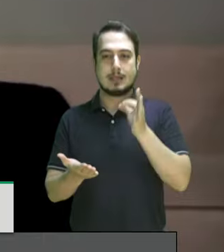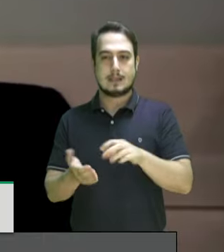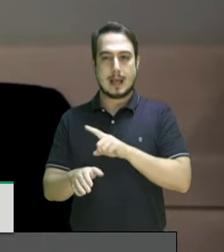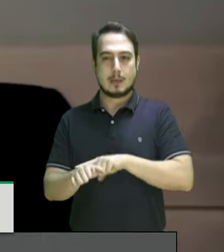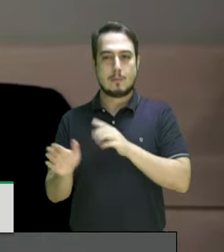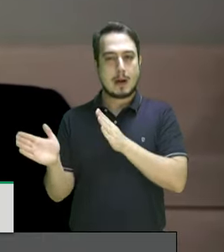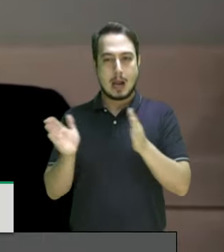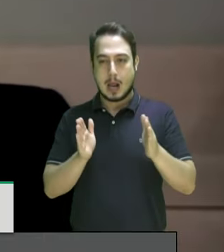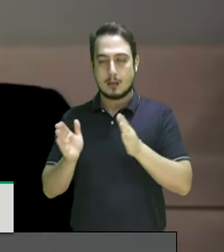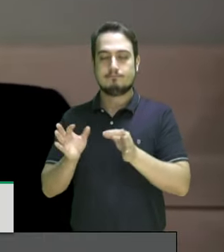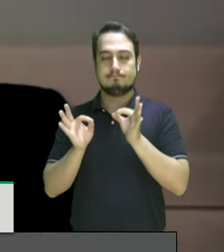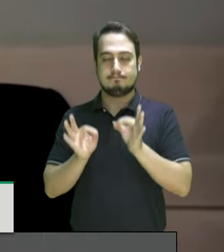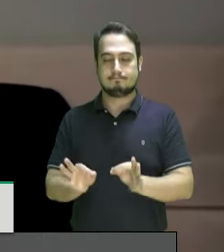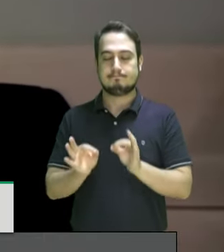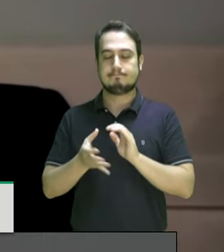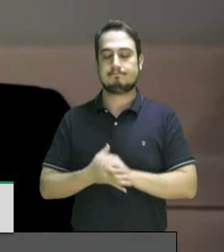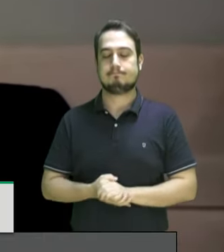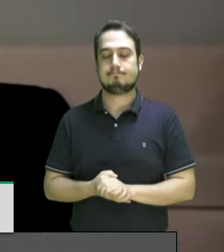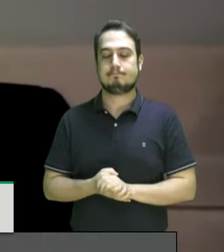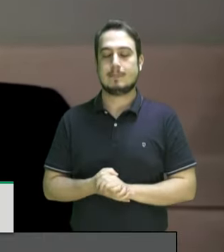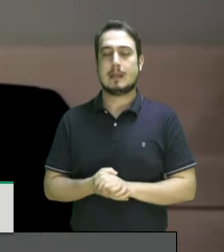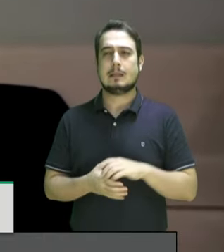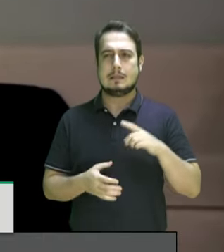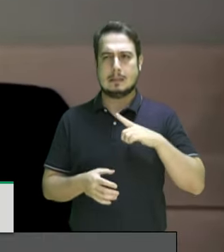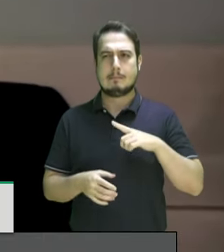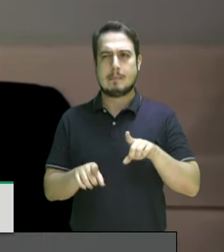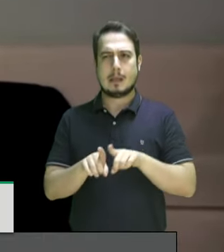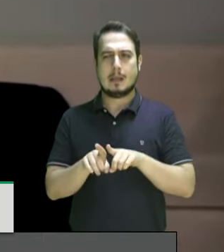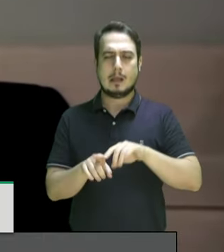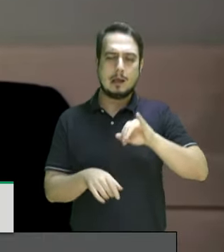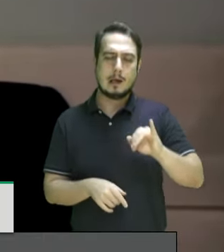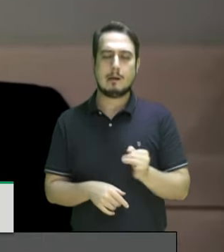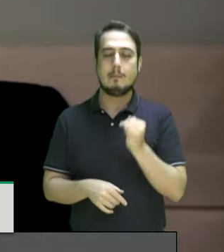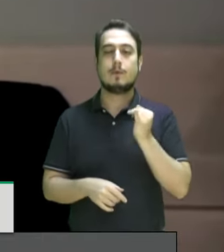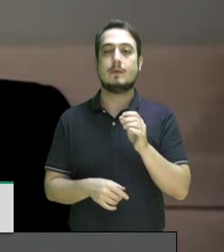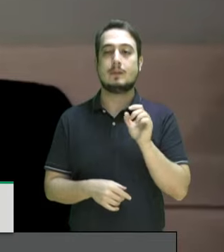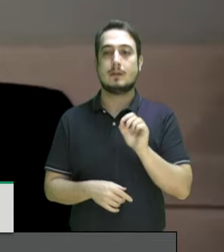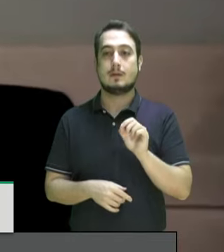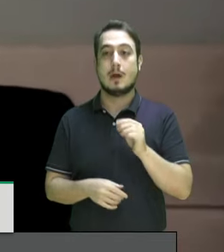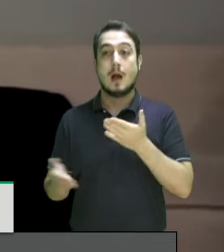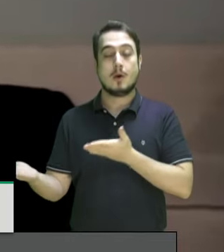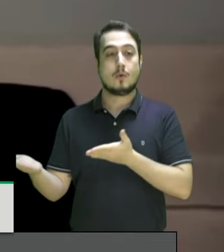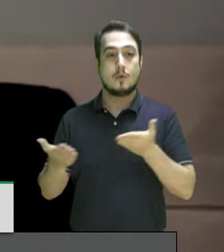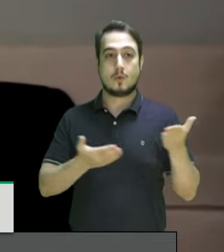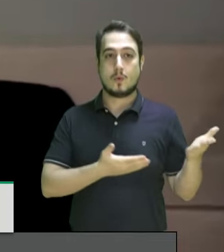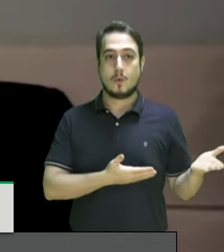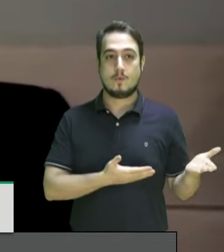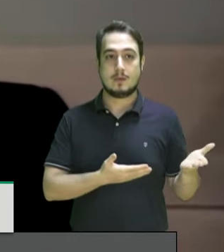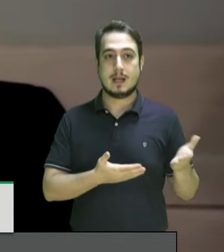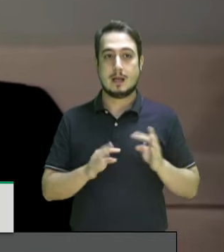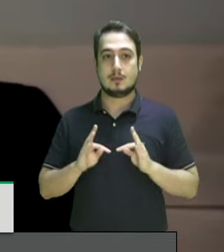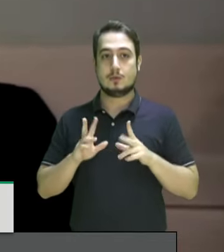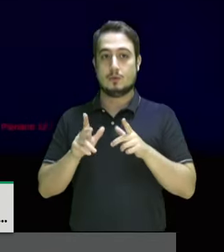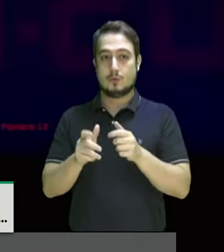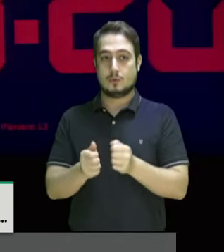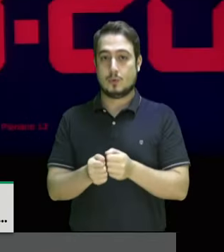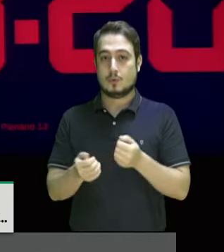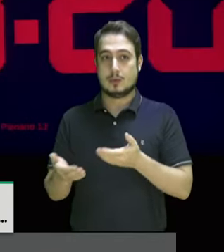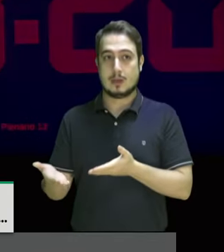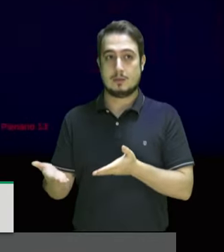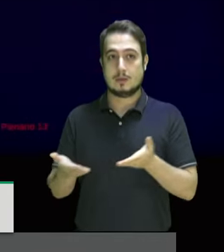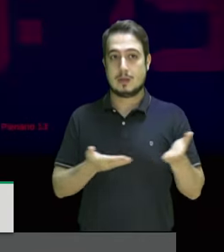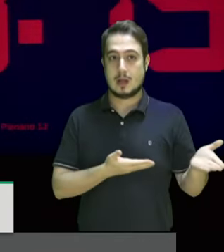precisamos, eu quero aproveitar, deputado, para convidar o Congresso Nacional a nos auxiliar